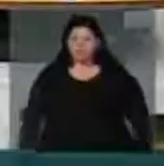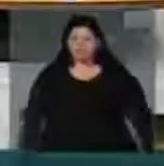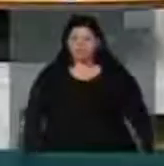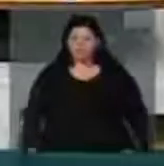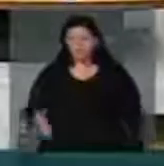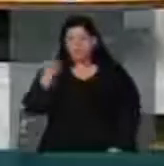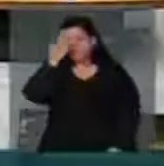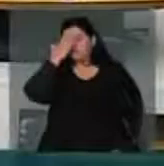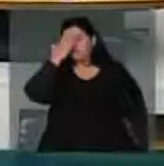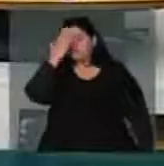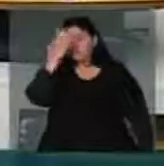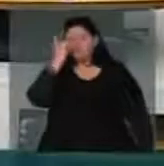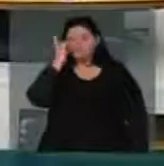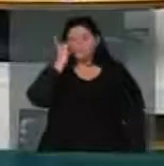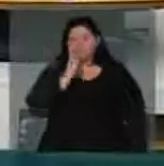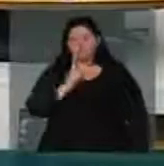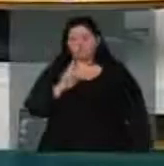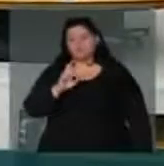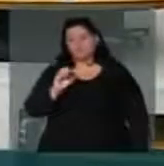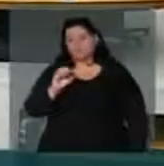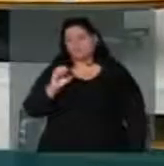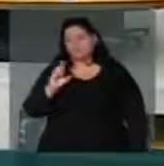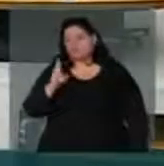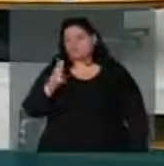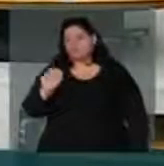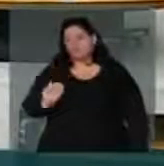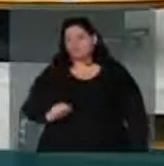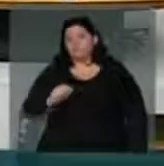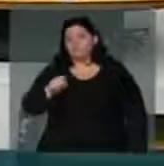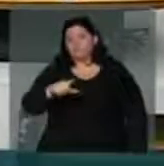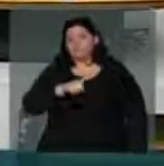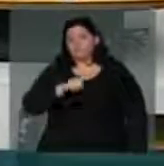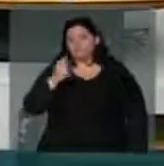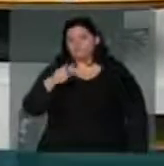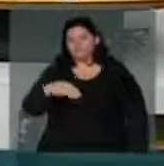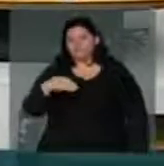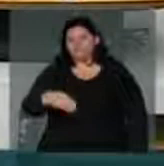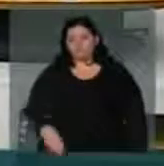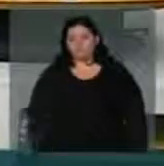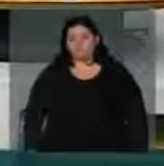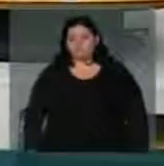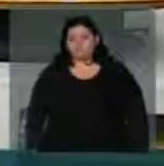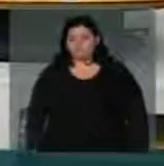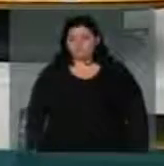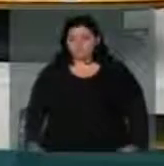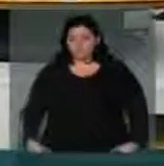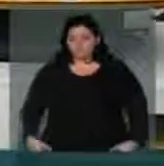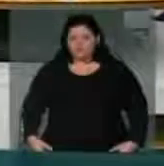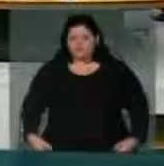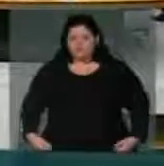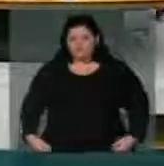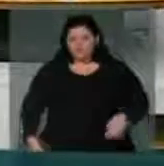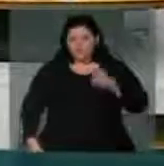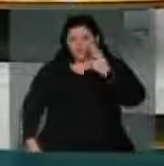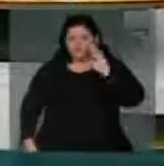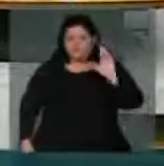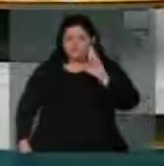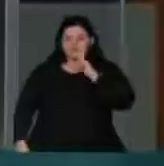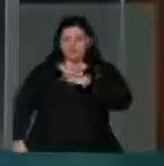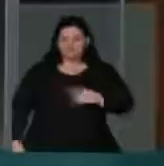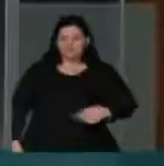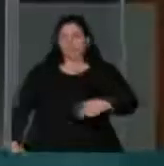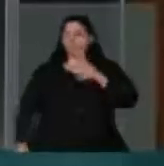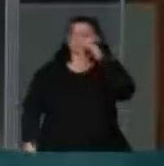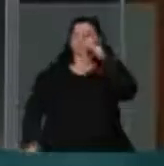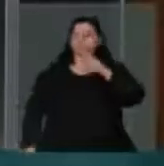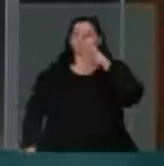Vossa Excelência, convido ao deputado Rocha. Vossa Excelência, tem um minuto para dar como lido. Sr. Presidente, é interessante ver o PT